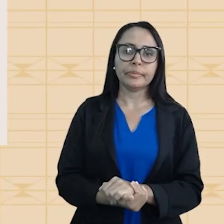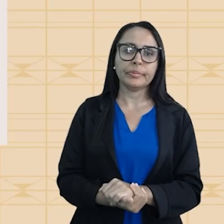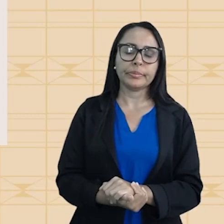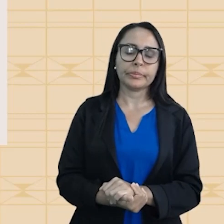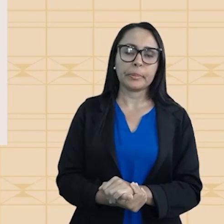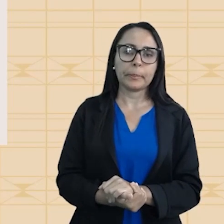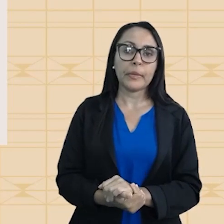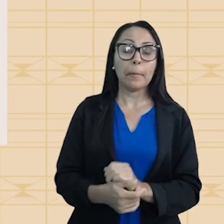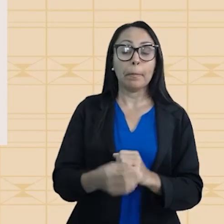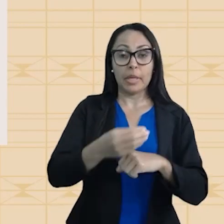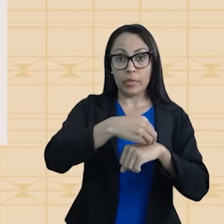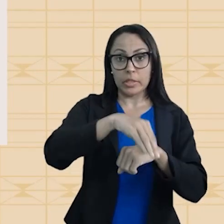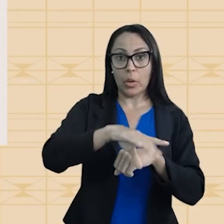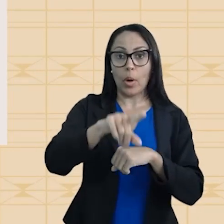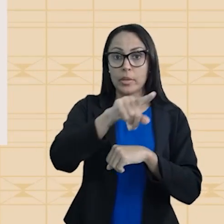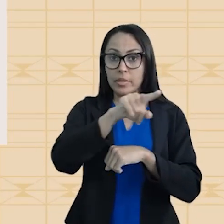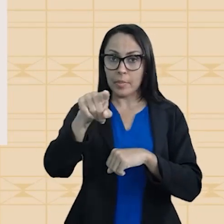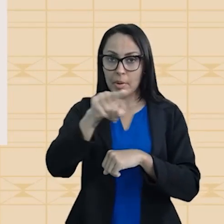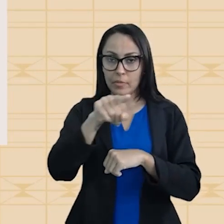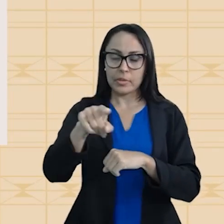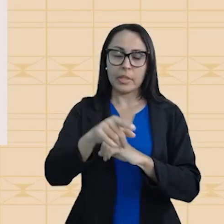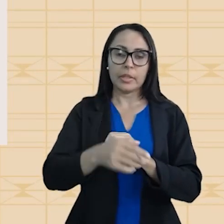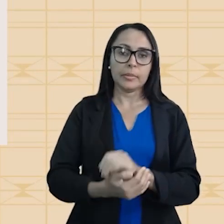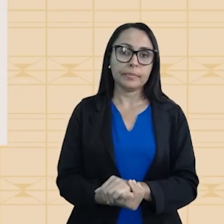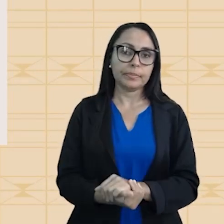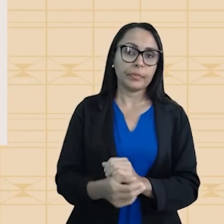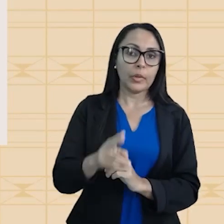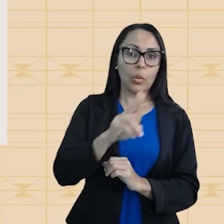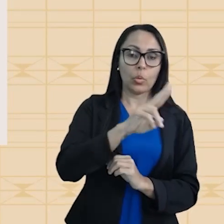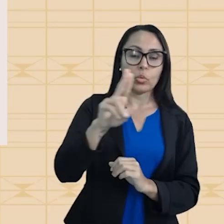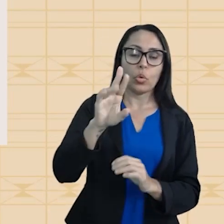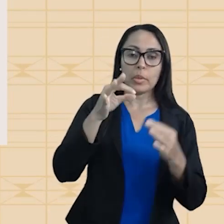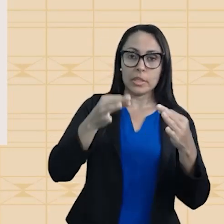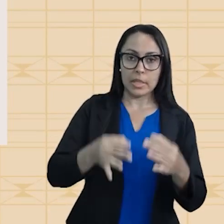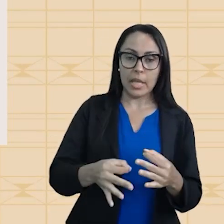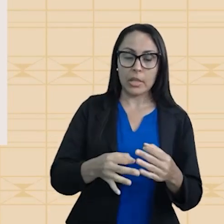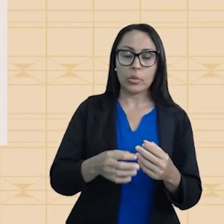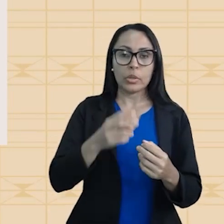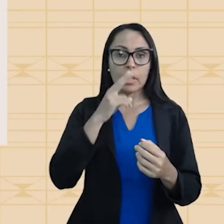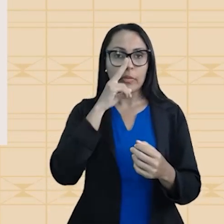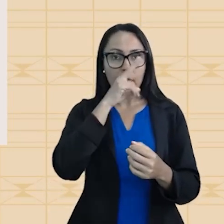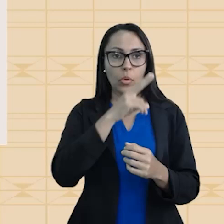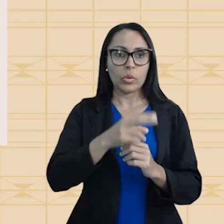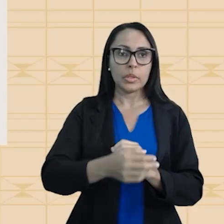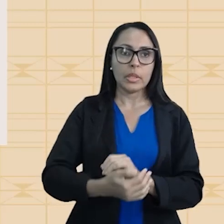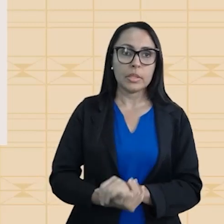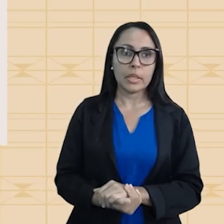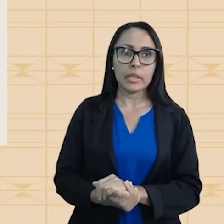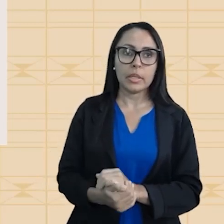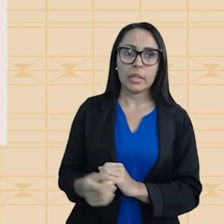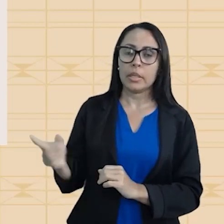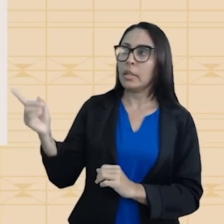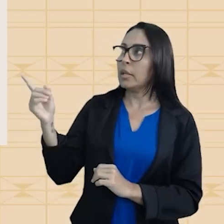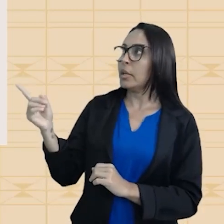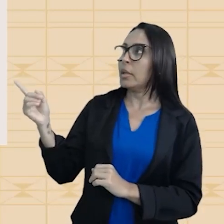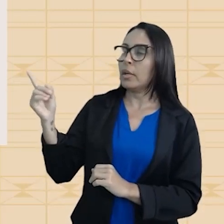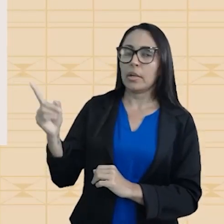Mas já vai uma dica preciosa para você. O nome correto dessa força é essa mesmo que você está vendo aí.